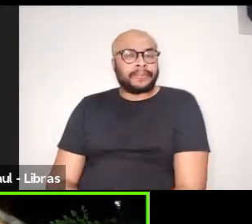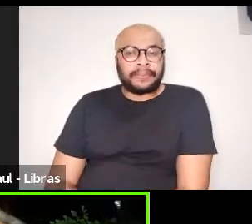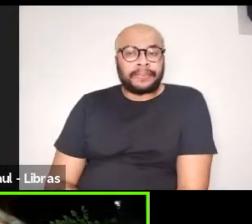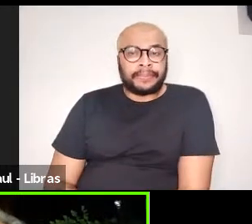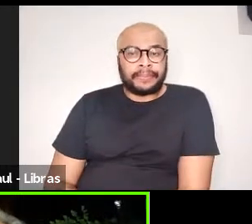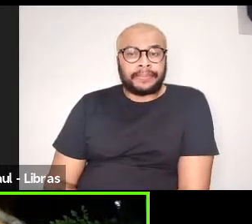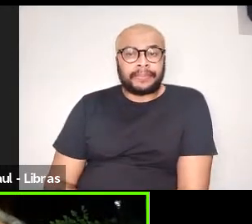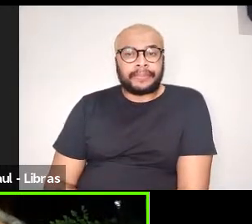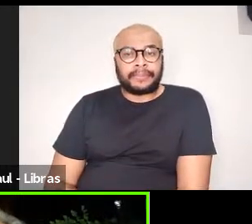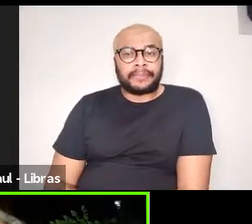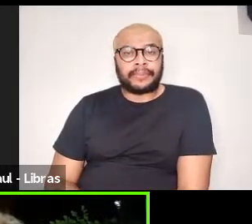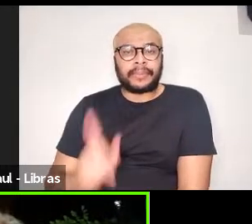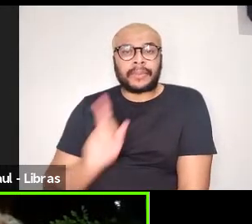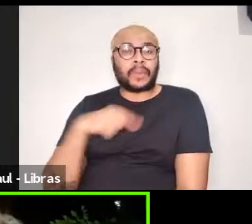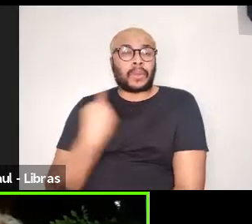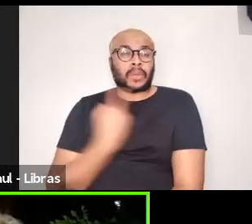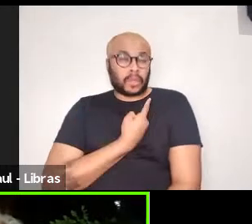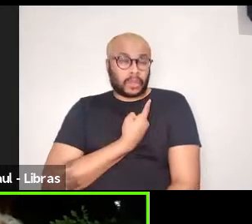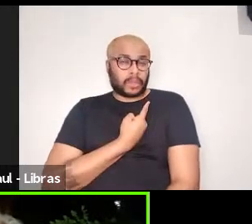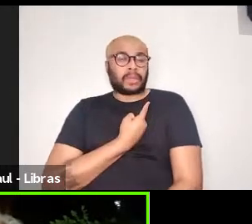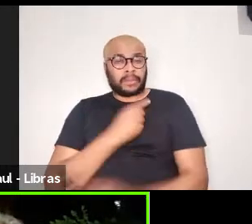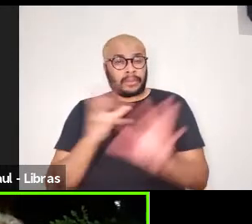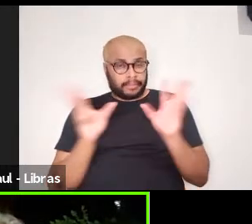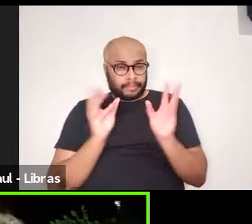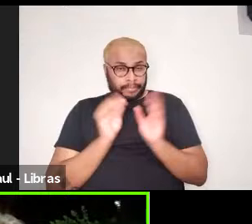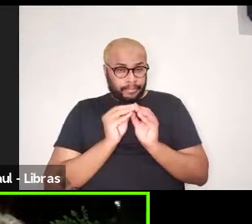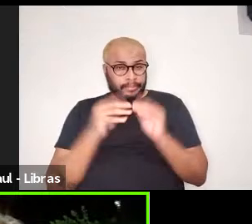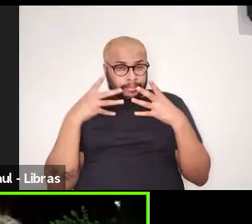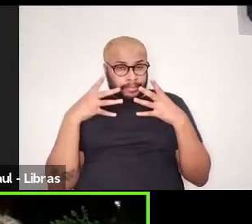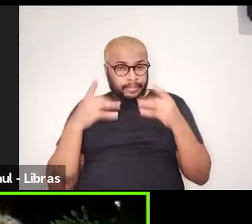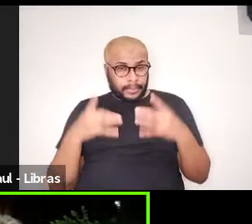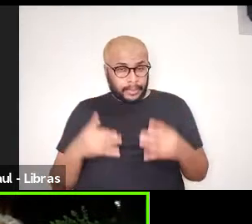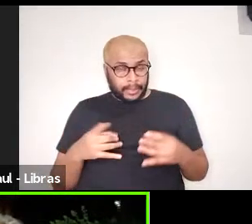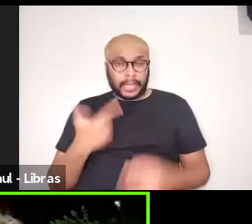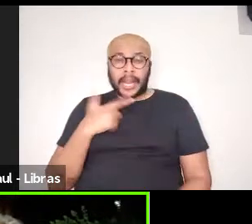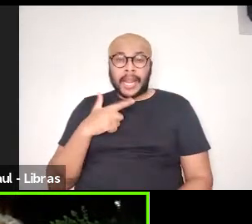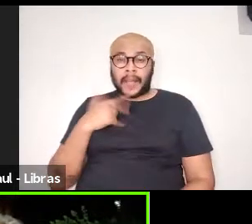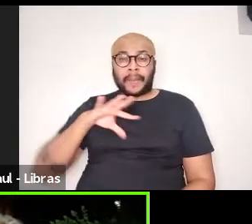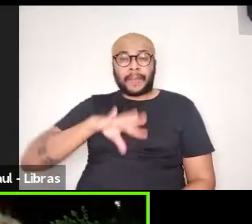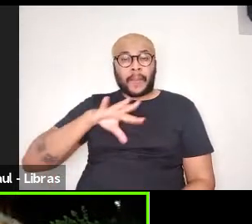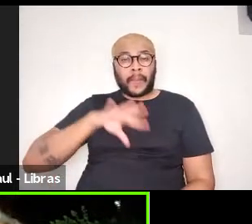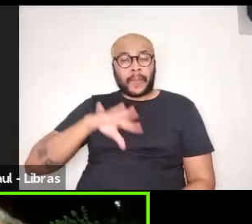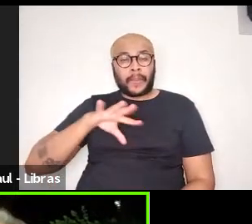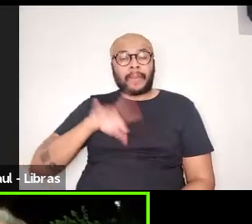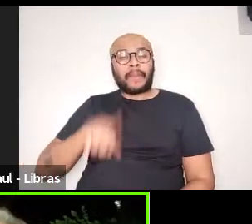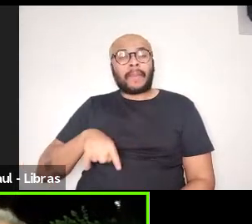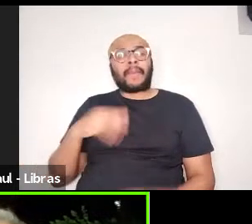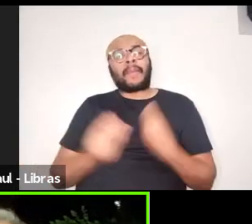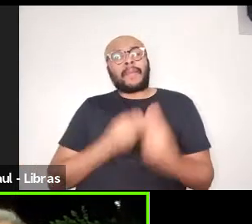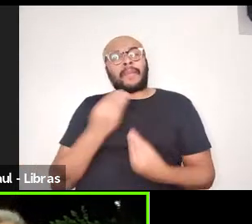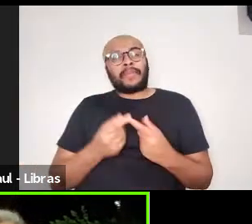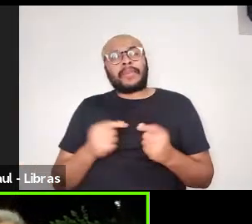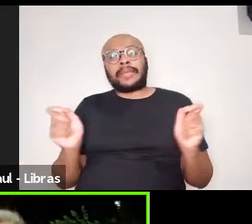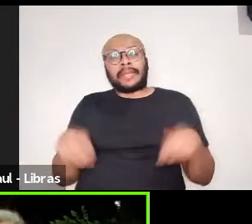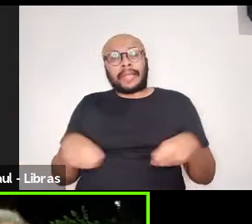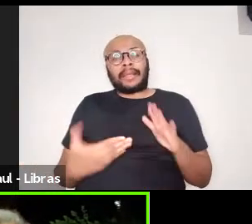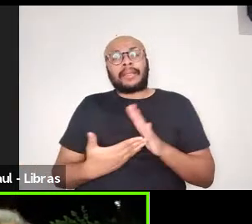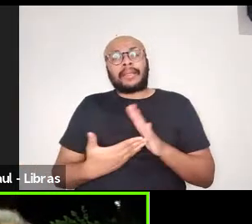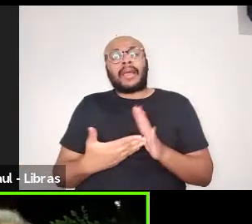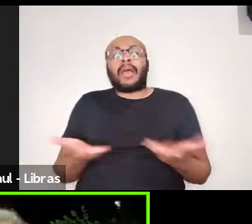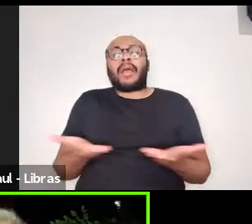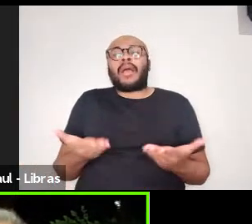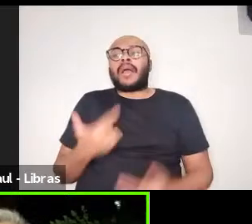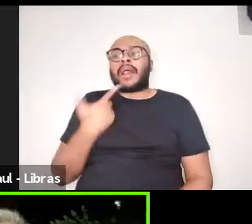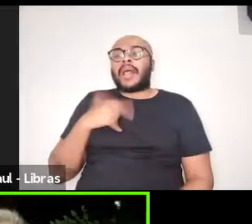As nossas resenhas em língua portuguesa até o momento têm sido de